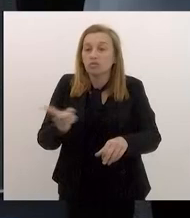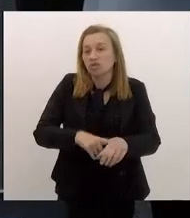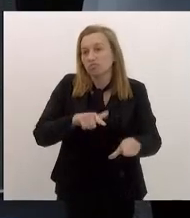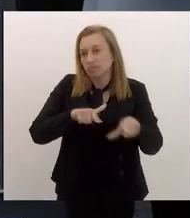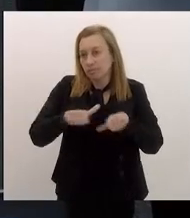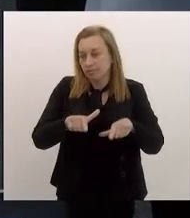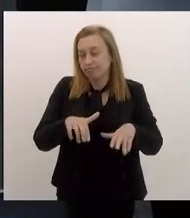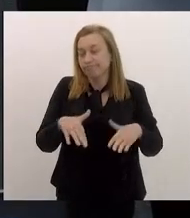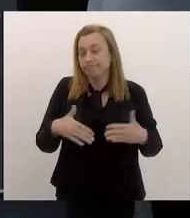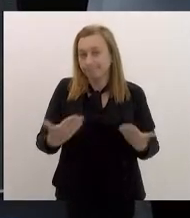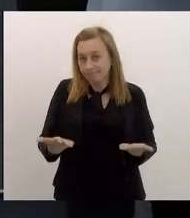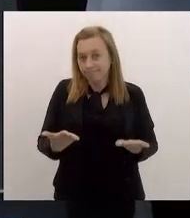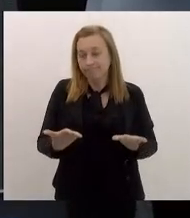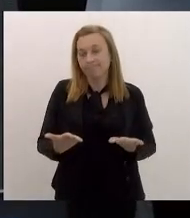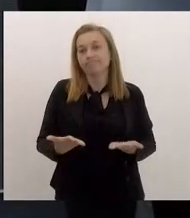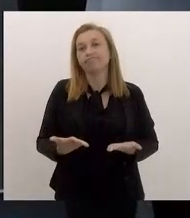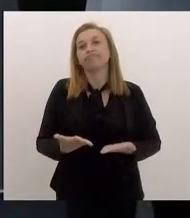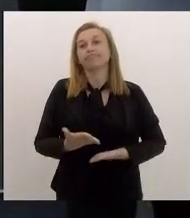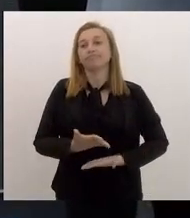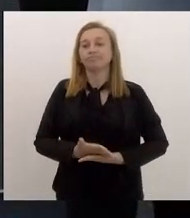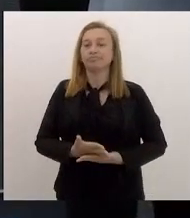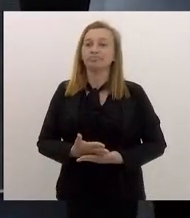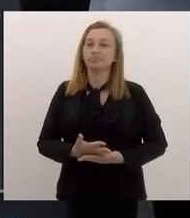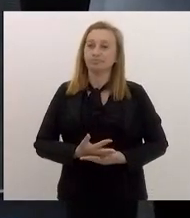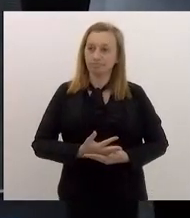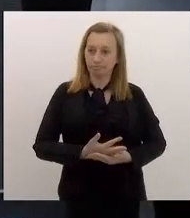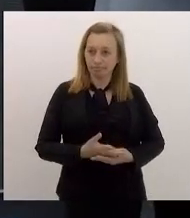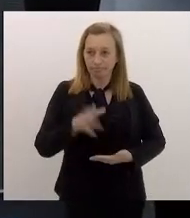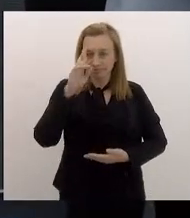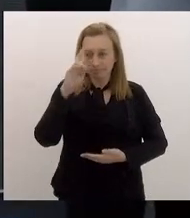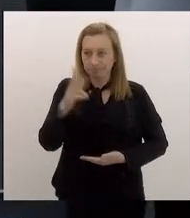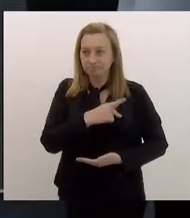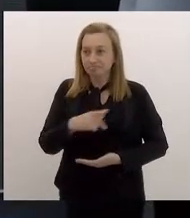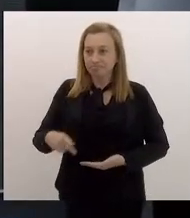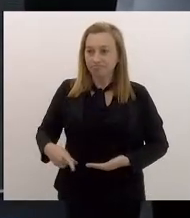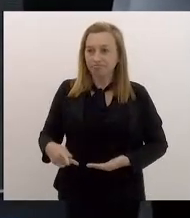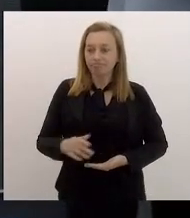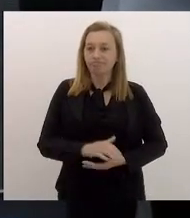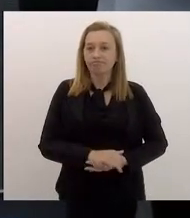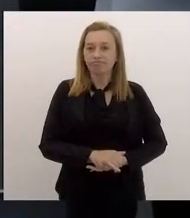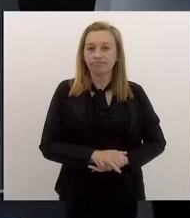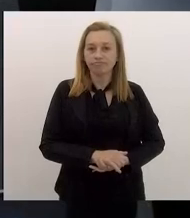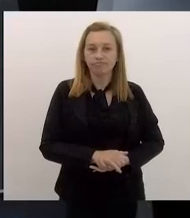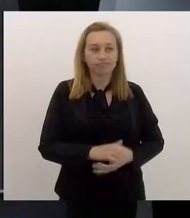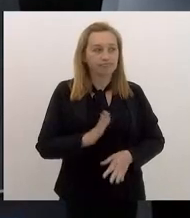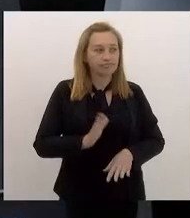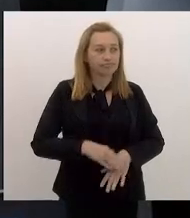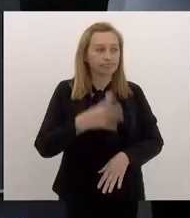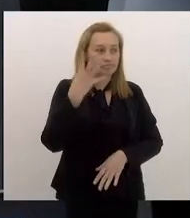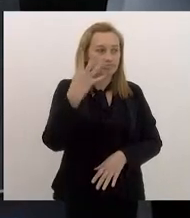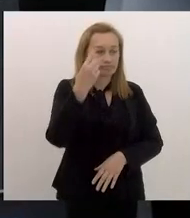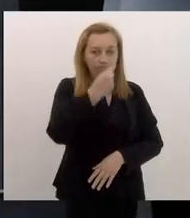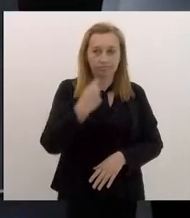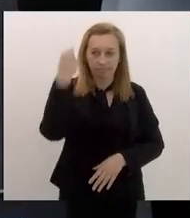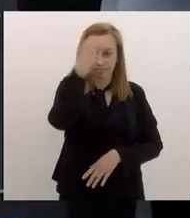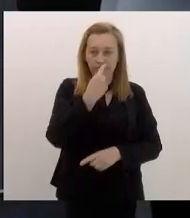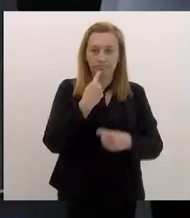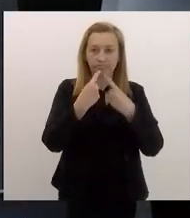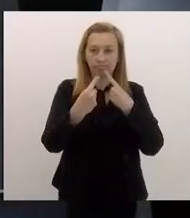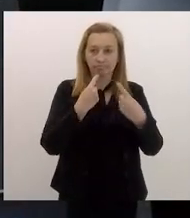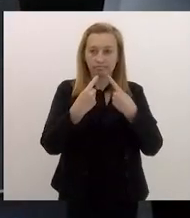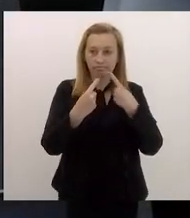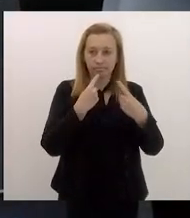serviço. Então, de forma sintética, senhor presidente, quase quatro, mais de quatro horas de discussão,